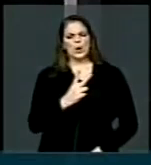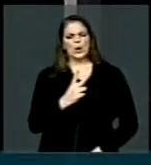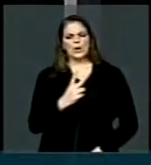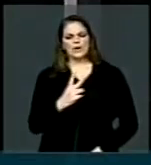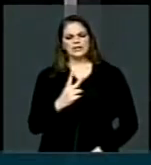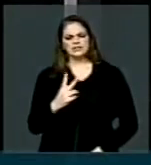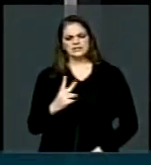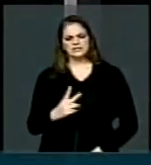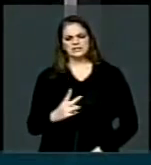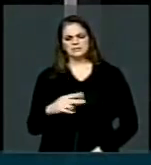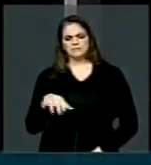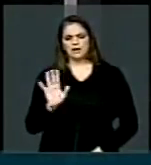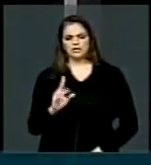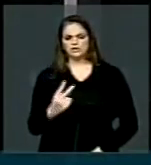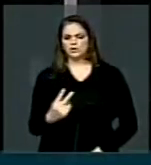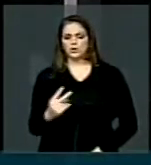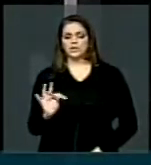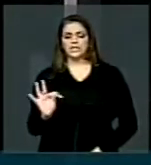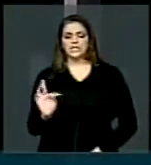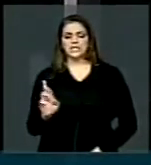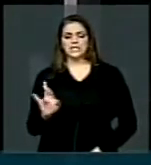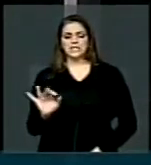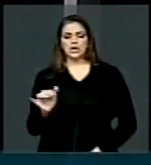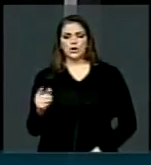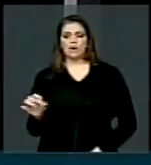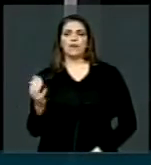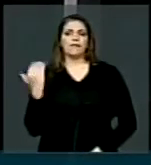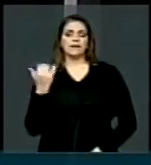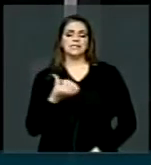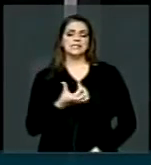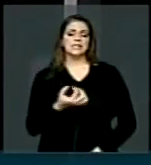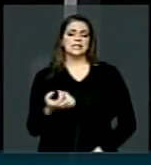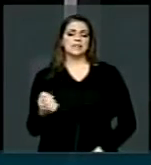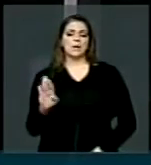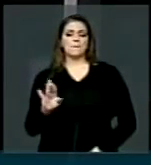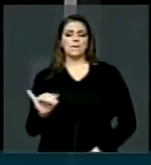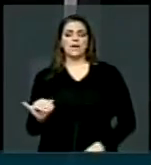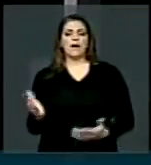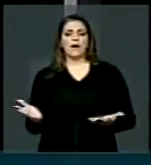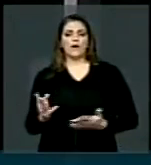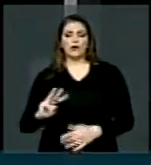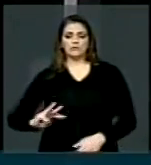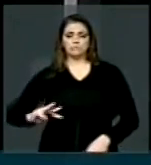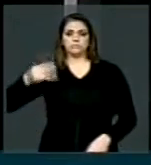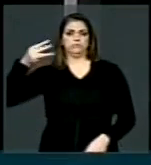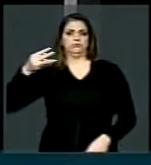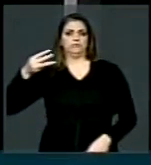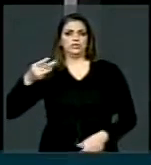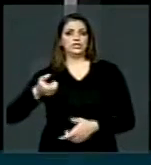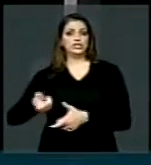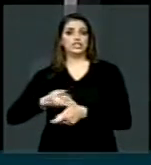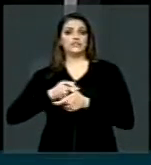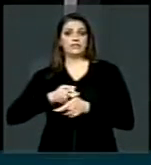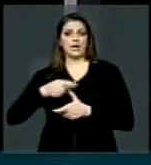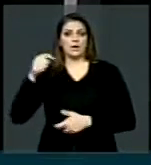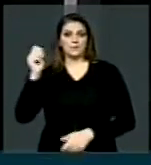O 600 e poucos bilhões, já está em 2 trilhões a dívida, triplicou e vai